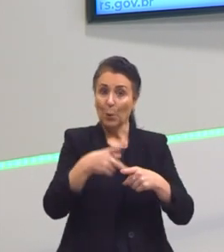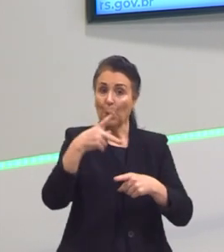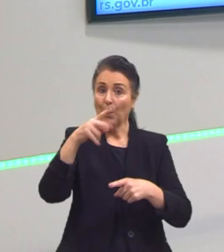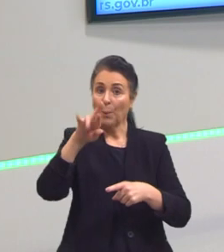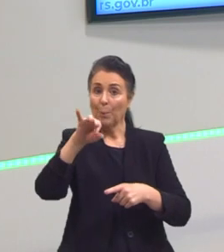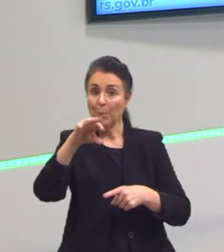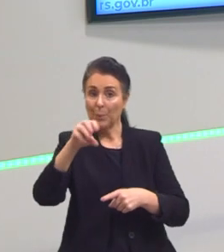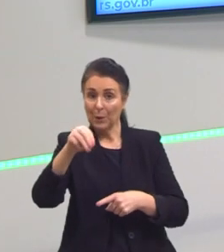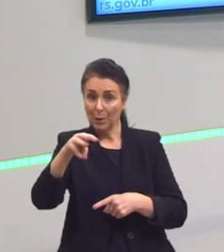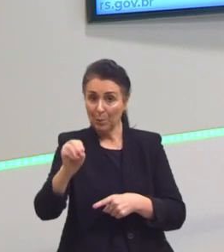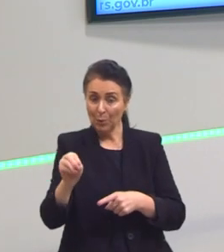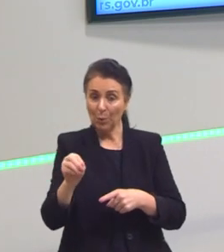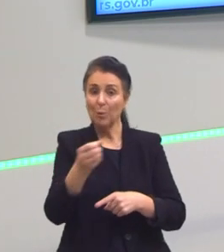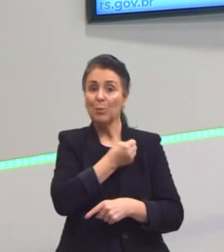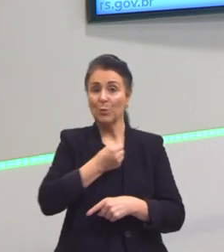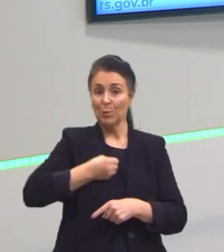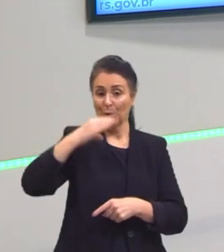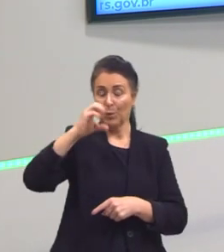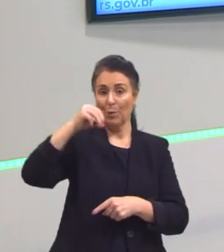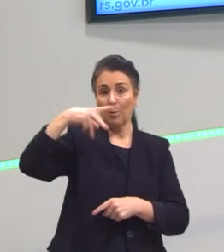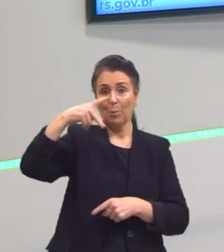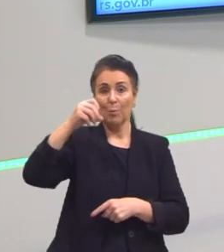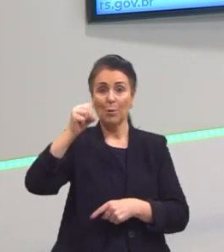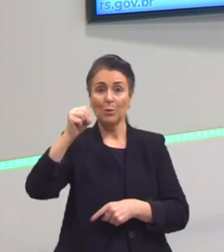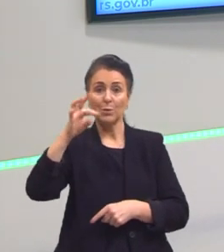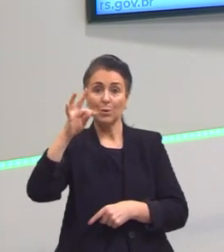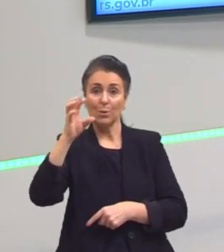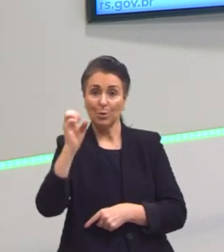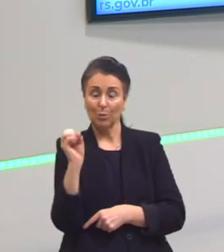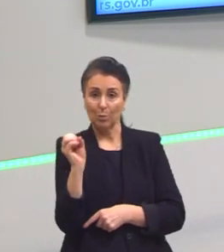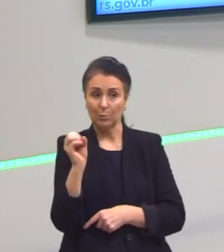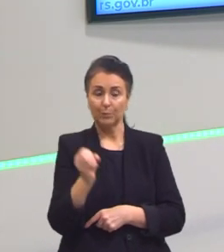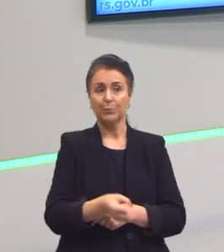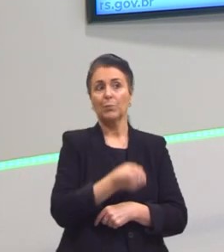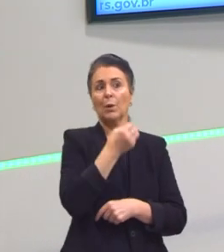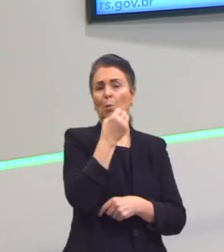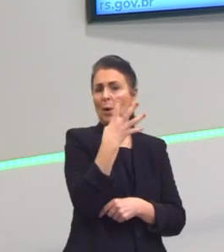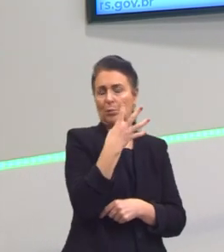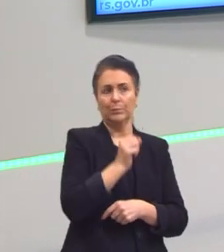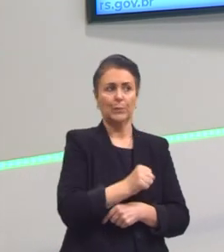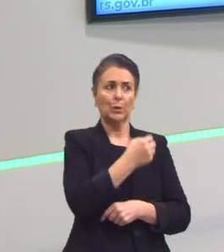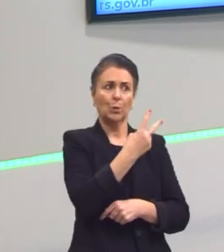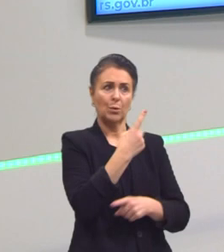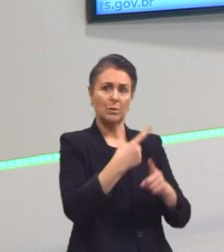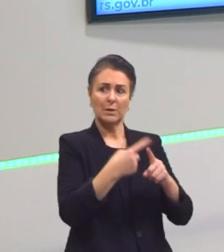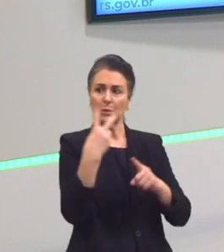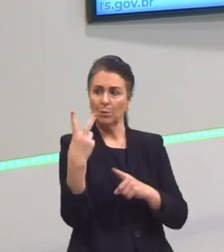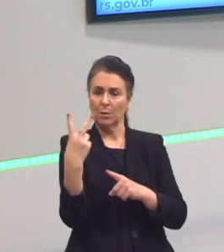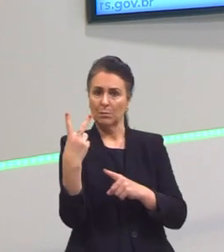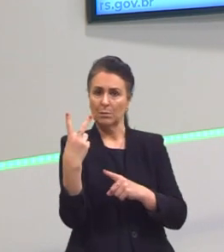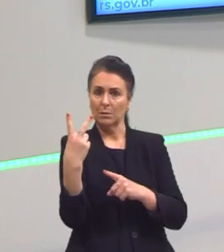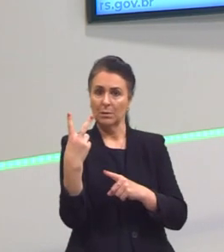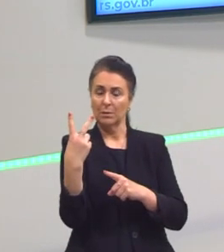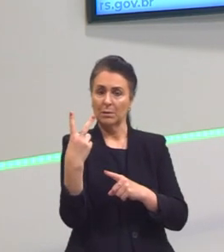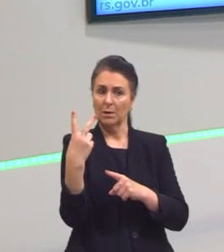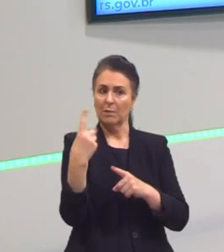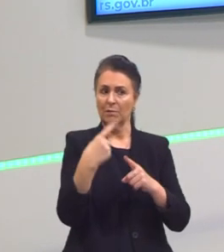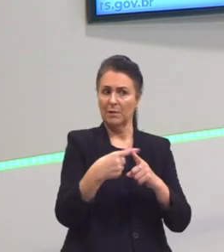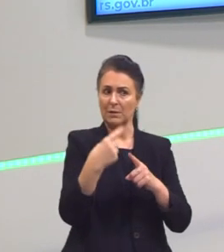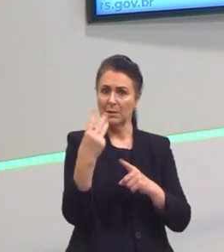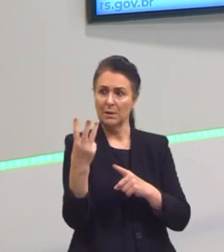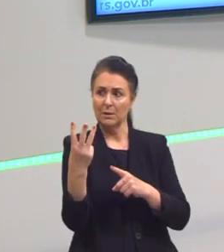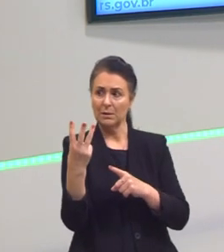multiplicação só de números primos? O 4 é 2 vezes 2. Então, 2 vezes 2, vezes 3,